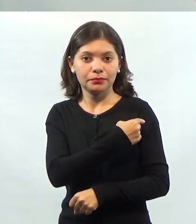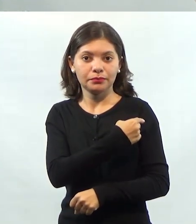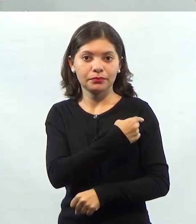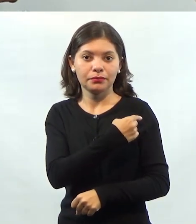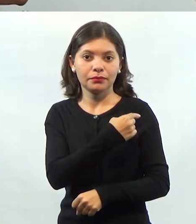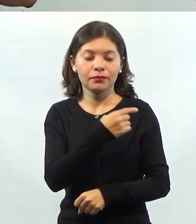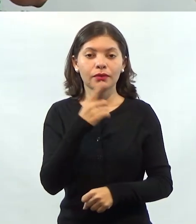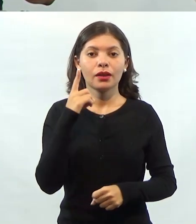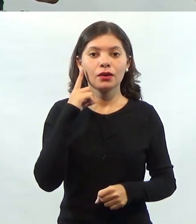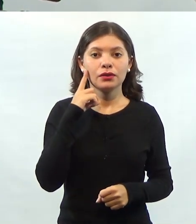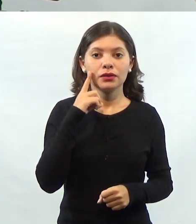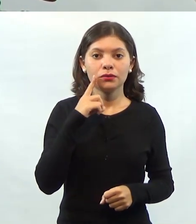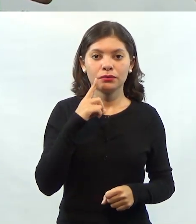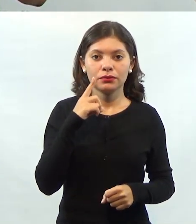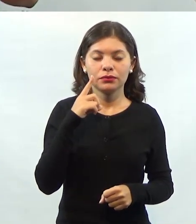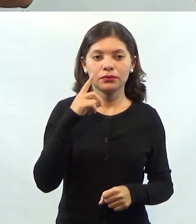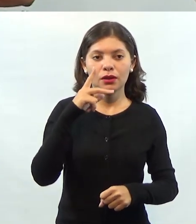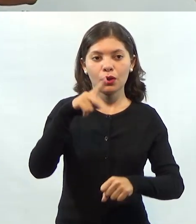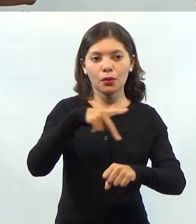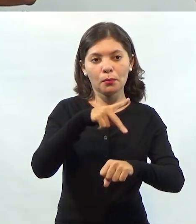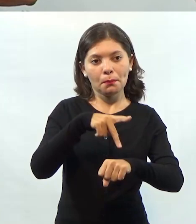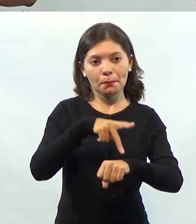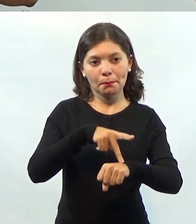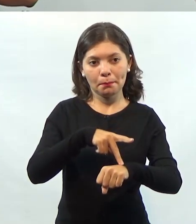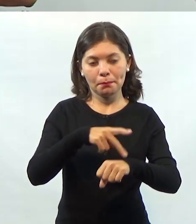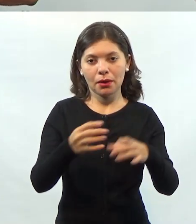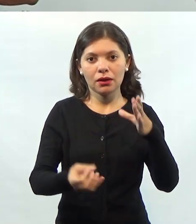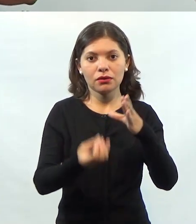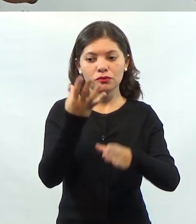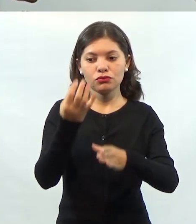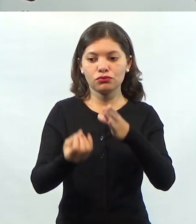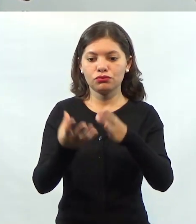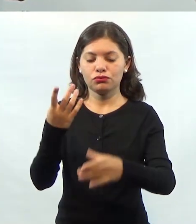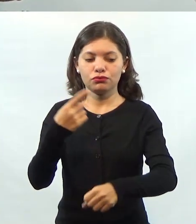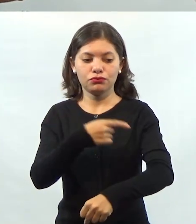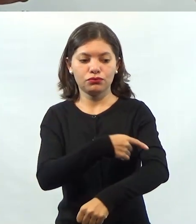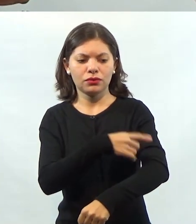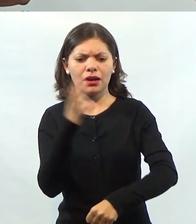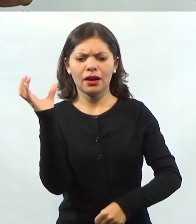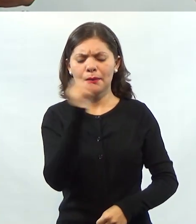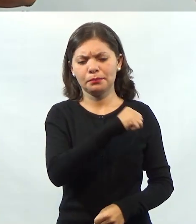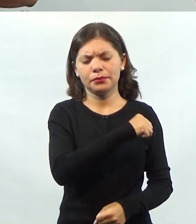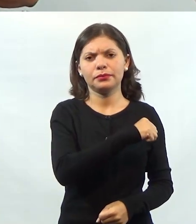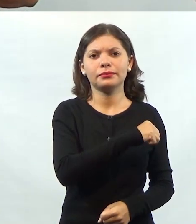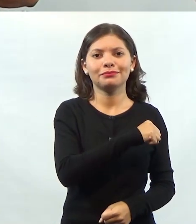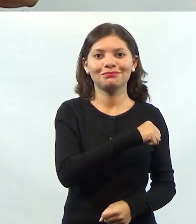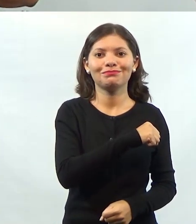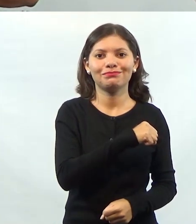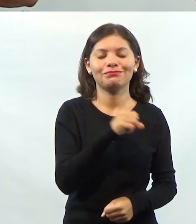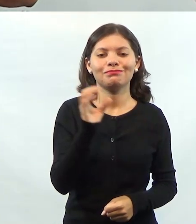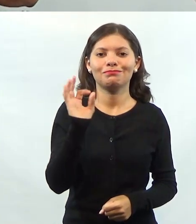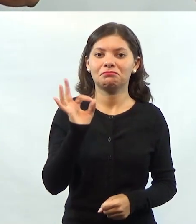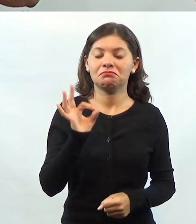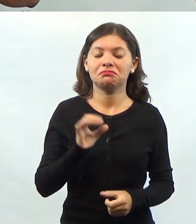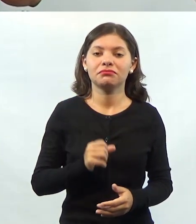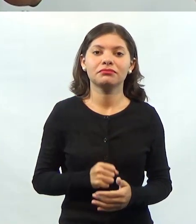eles criaram a vacina, desenvolveram a vacina rapidamente, certo?